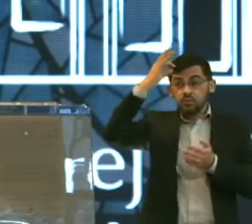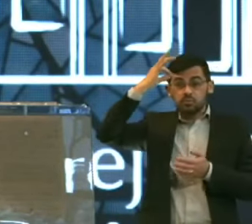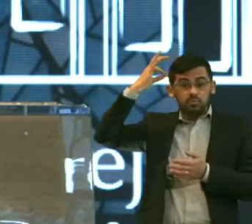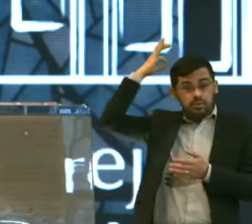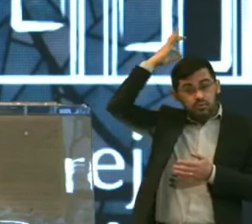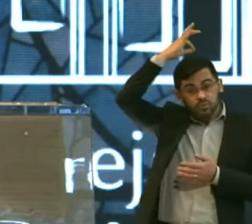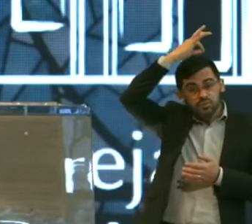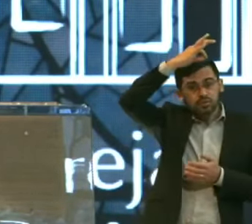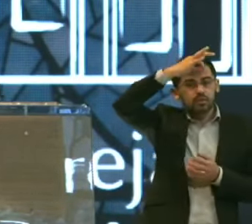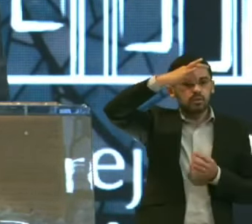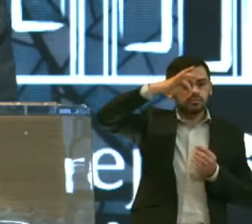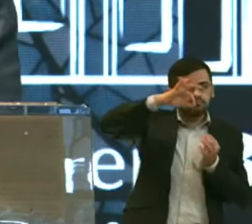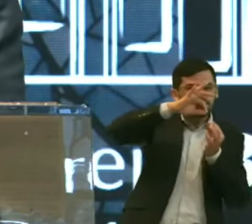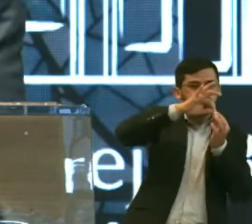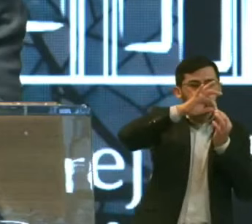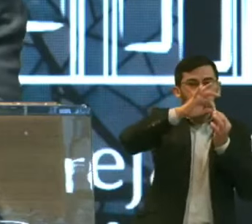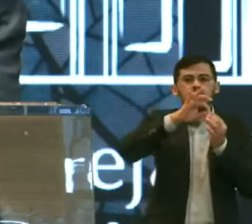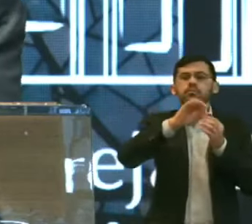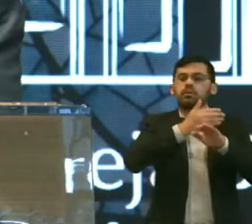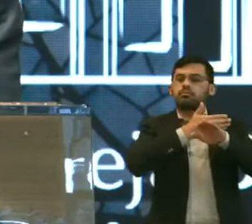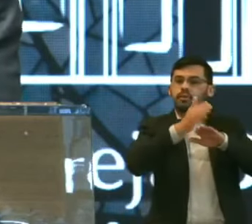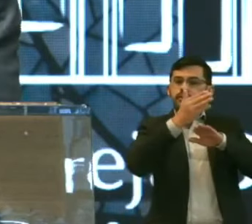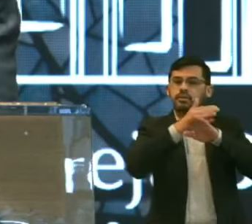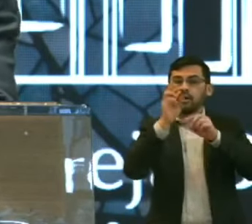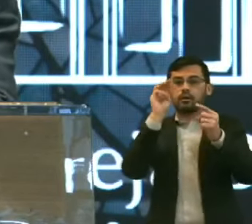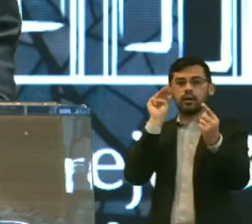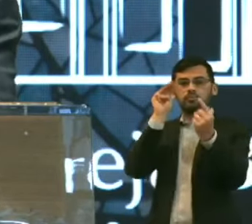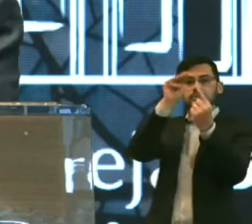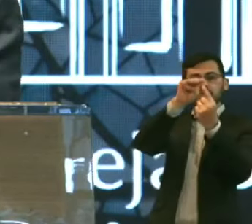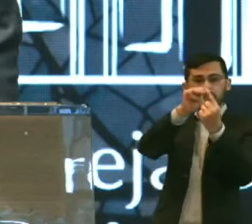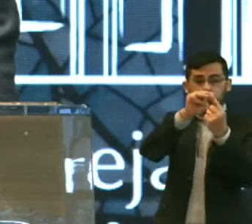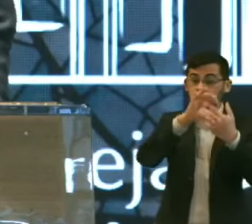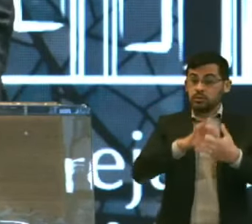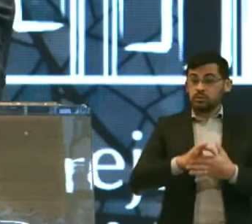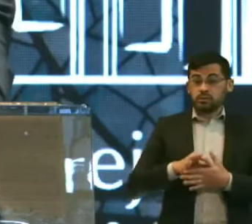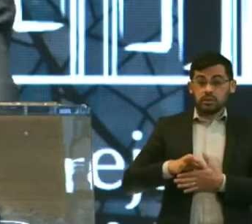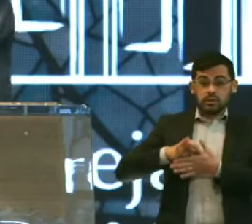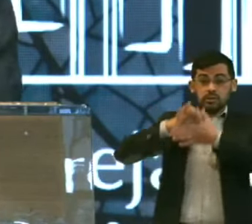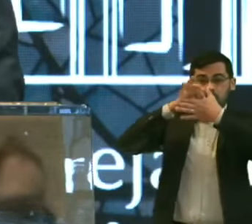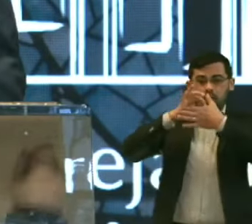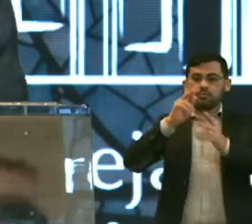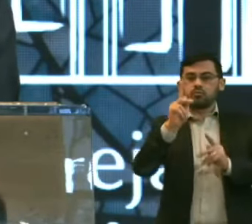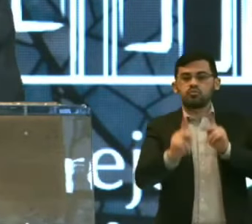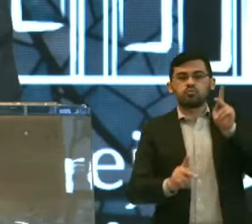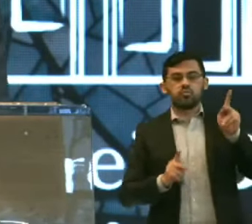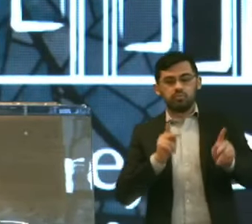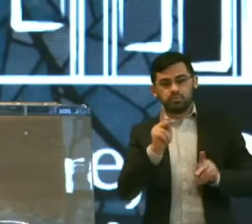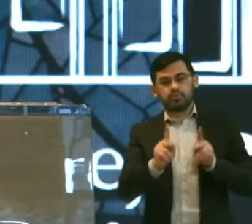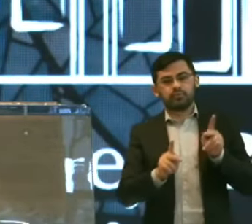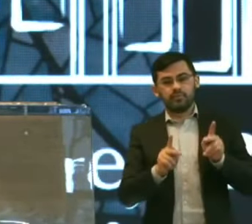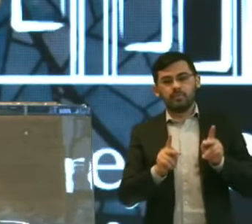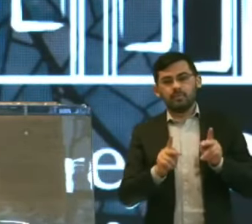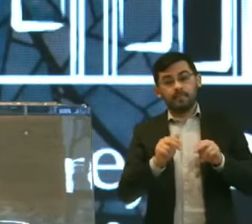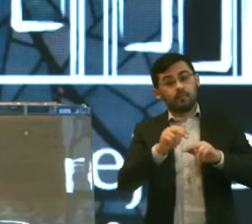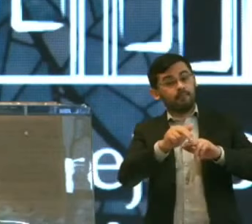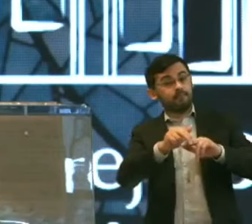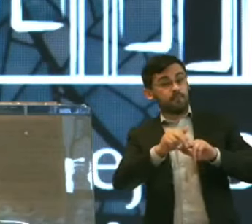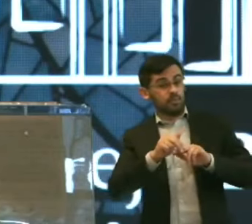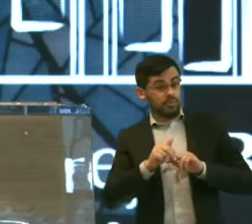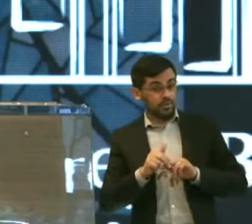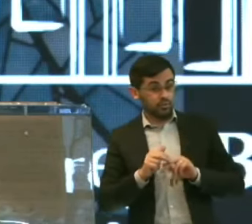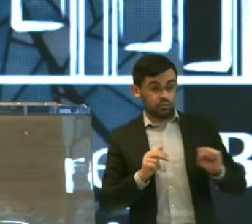Santo Para cumprirmos a missão De liderar o seu povo E por isso ele